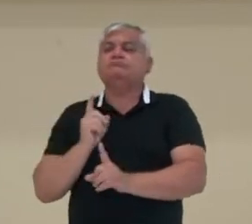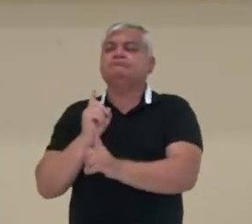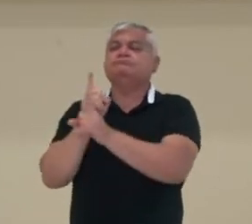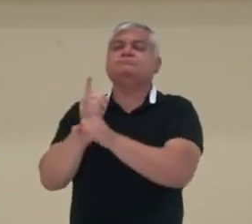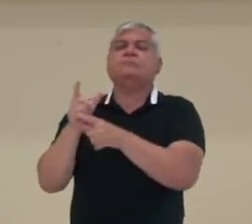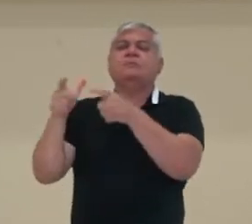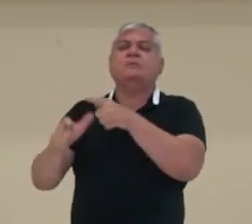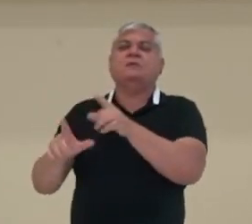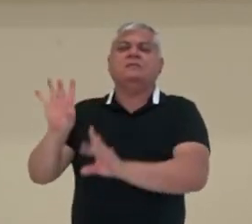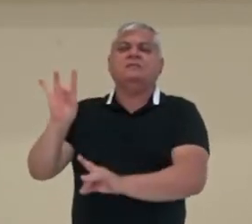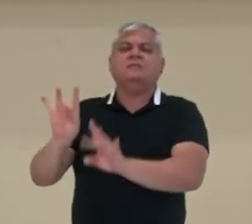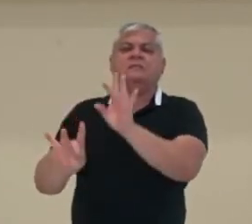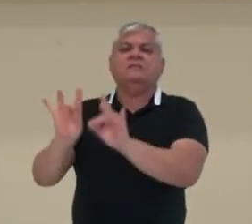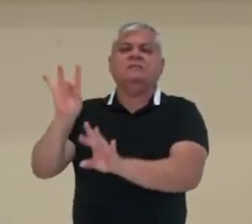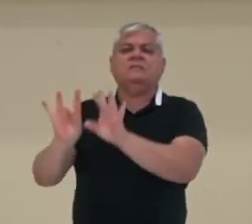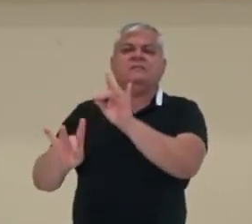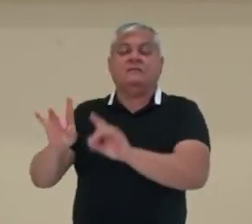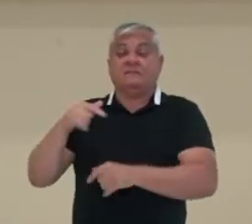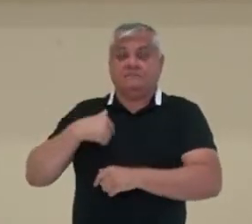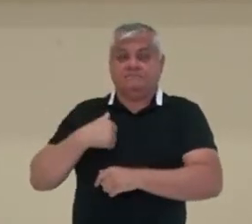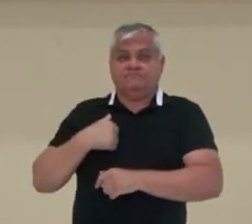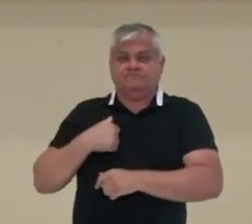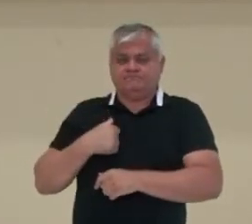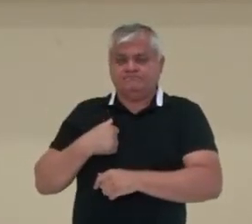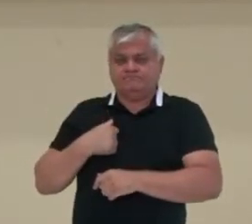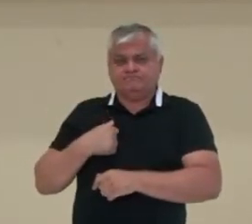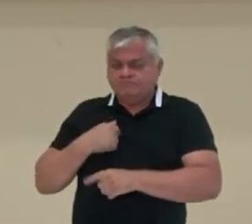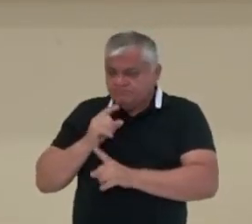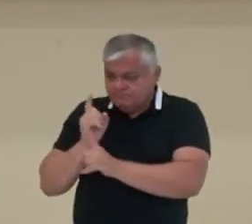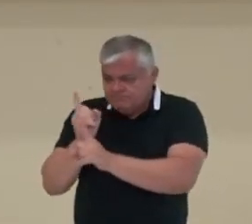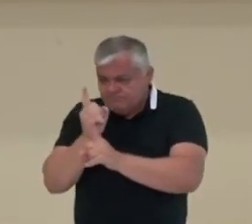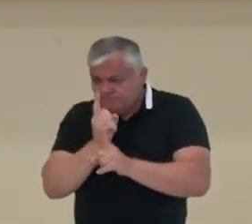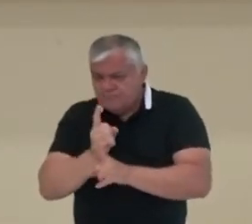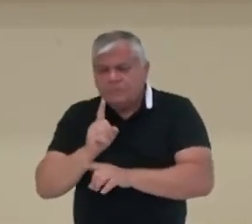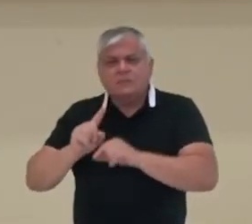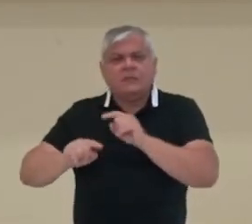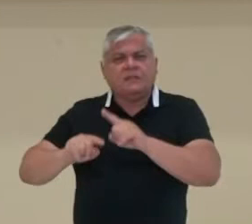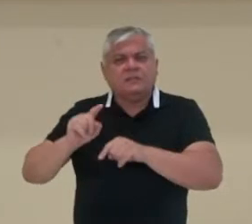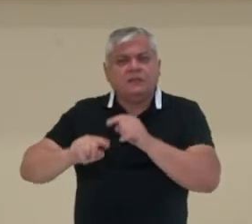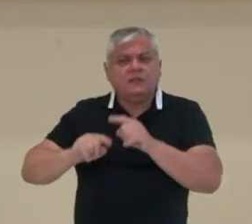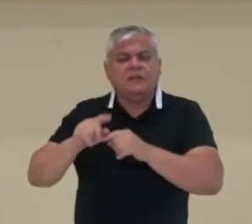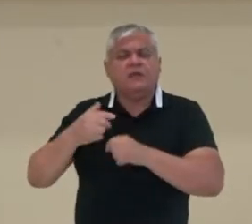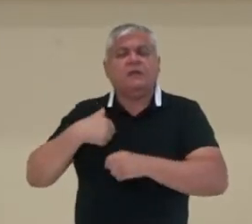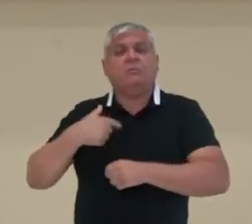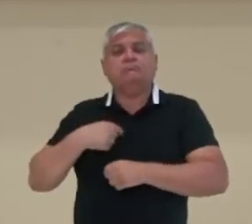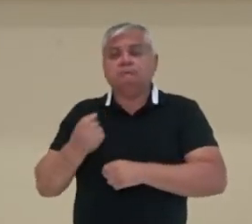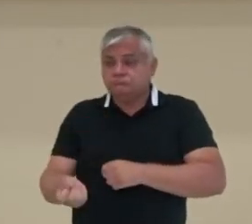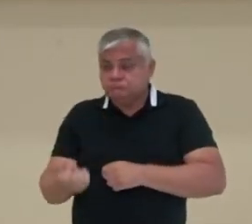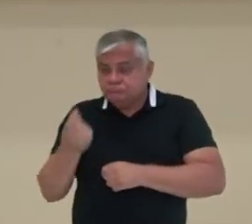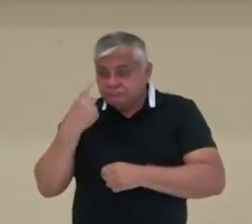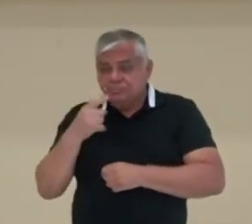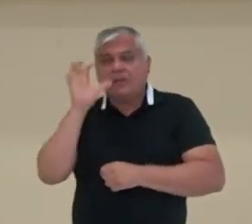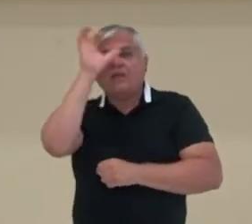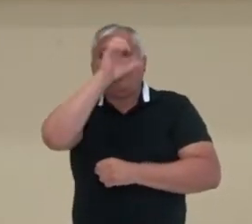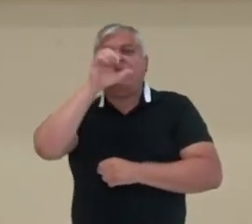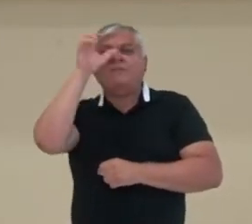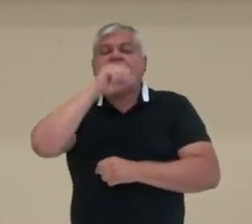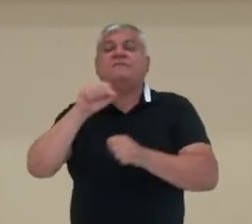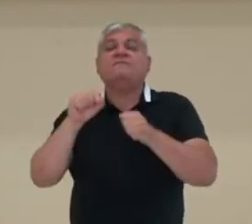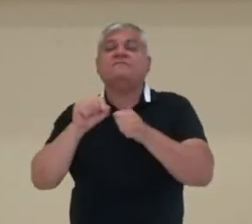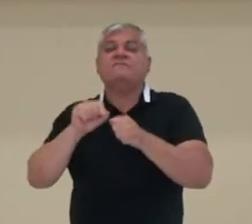pantanosa. E indícios arqueológicos que os indígenas aprenderam a fazer campos elevados ou mesmo